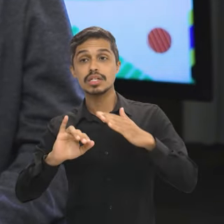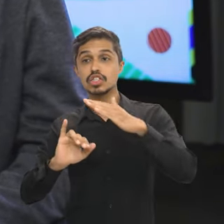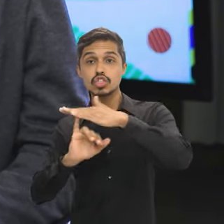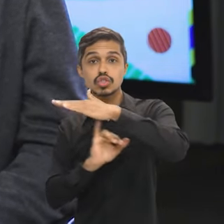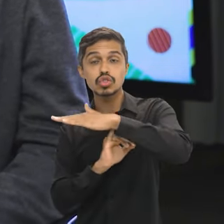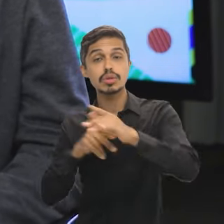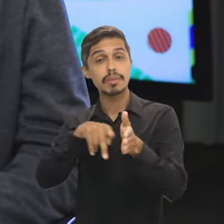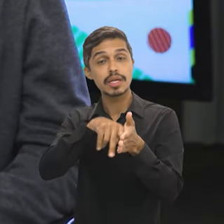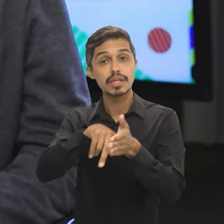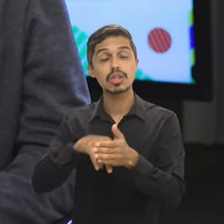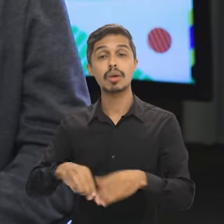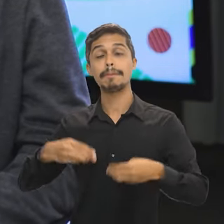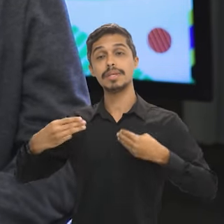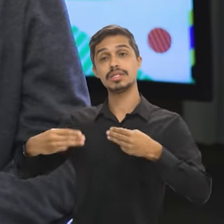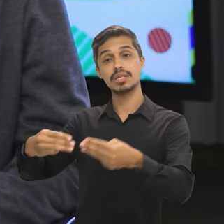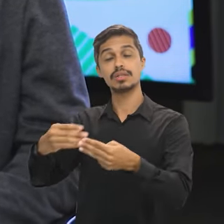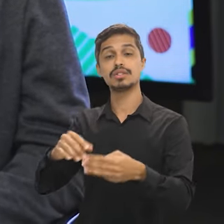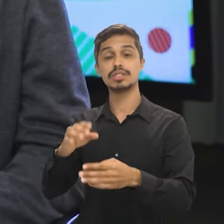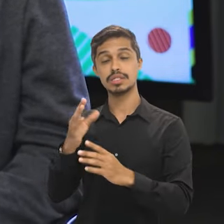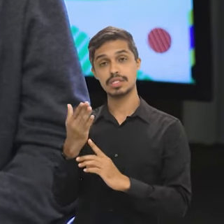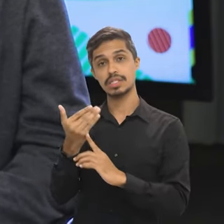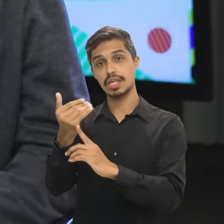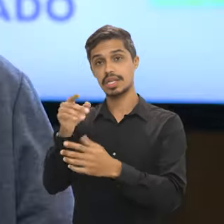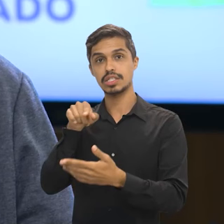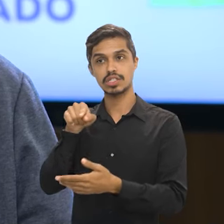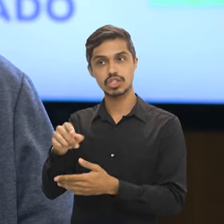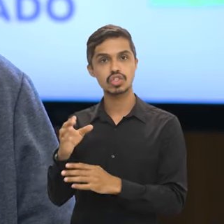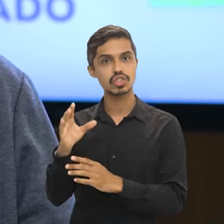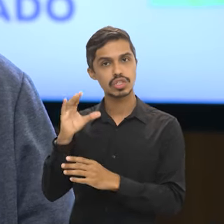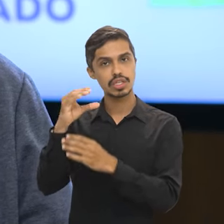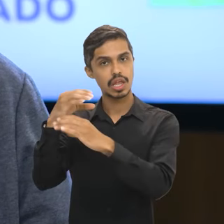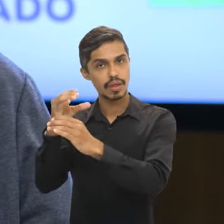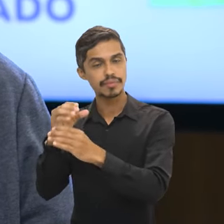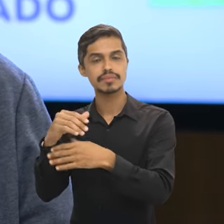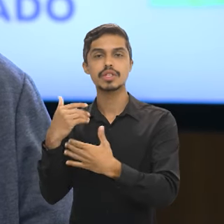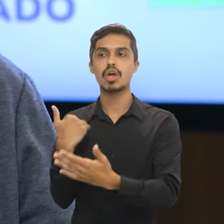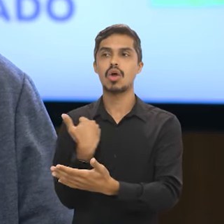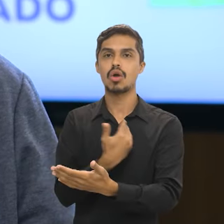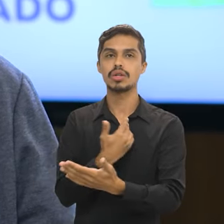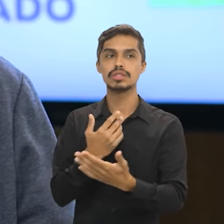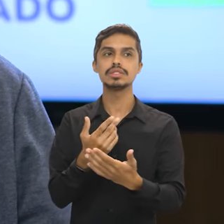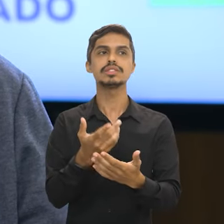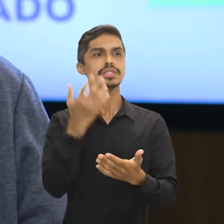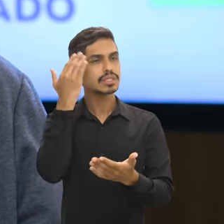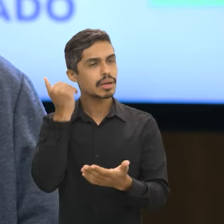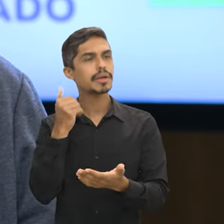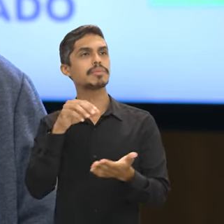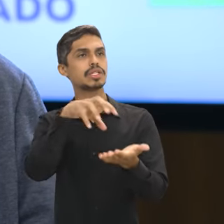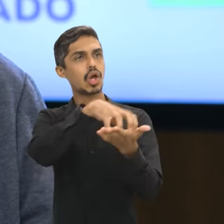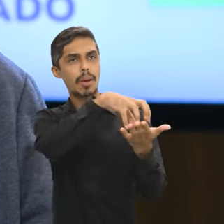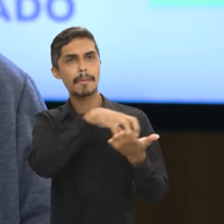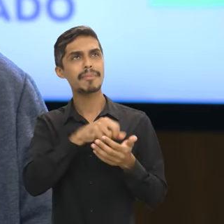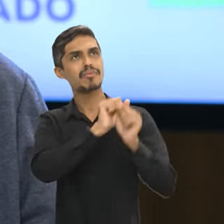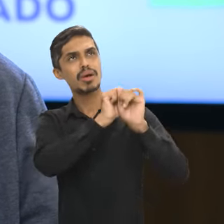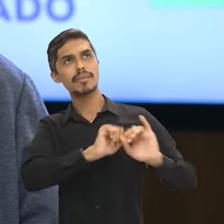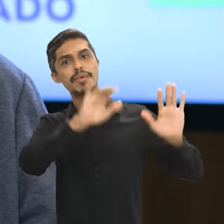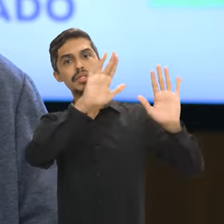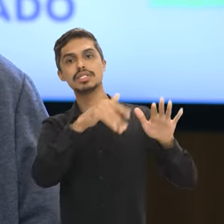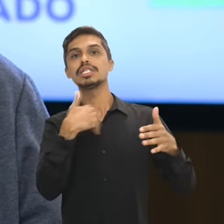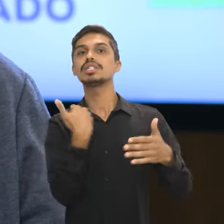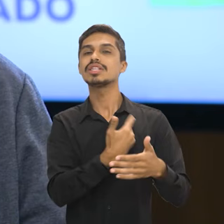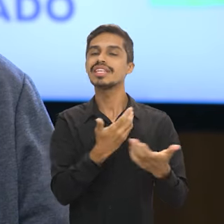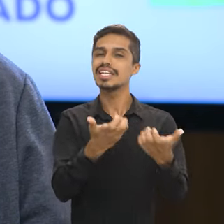diferentes institutos de pesquisa do Ministério da Ciência e Tecnologia. O que a gente também quer no concurso unificado é que as pessoas